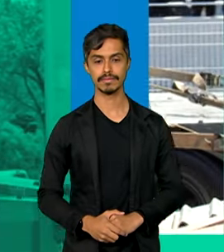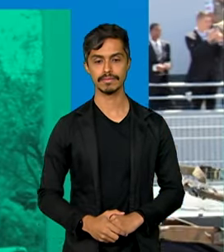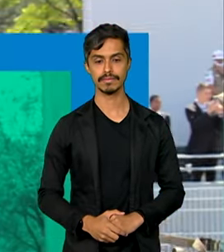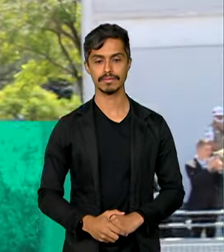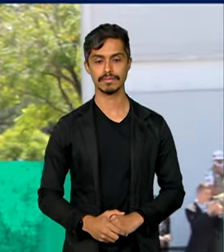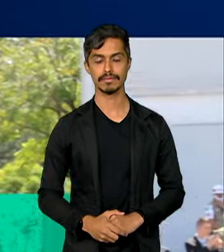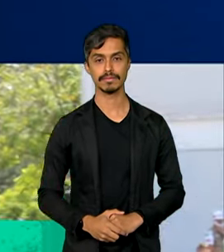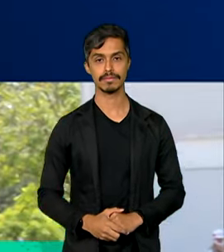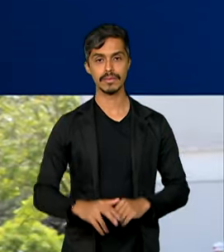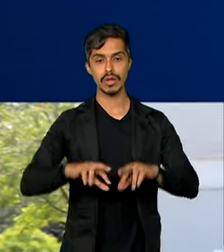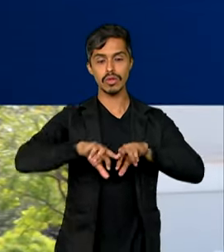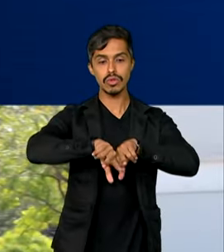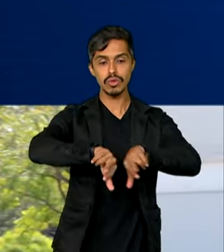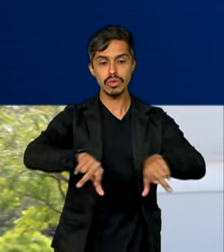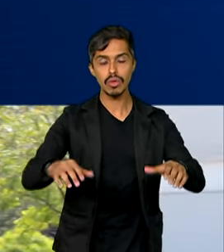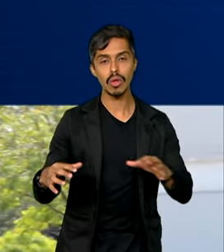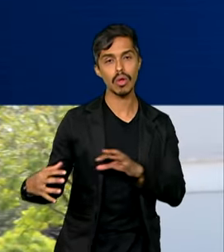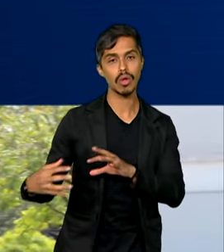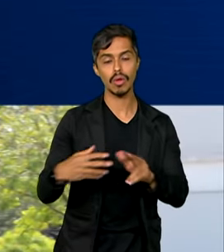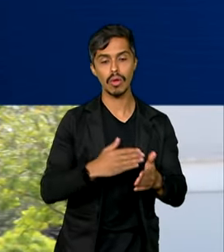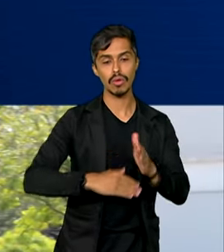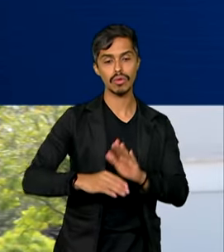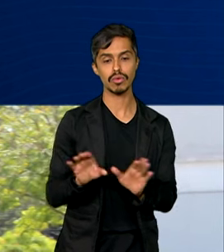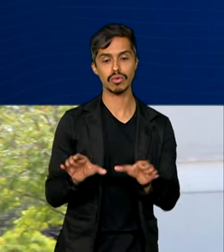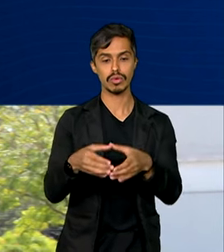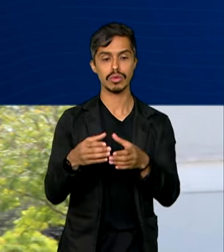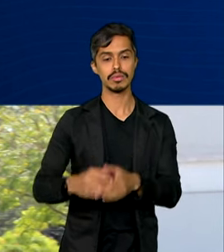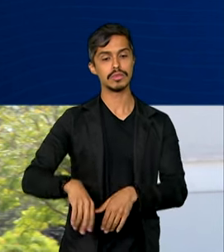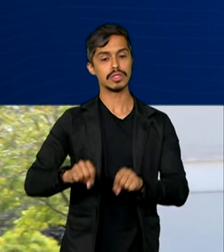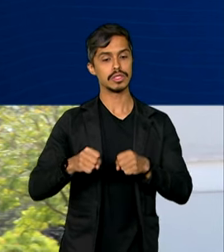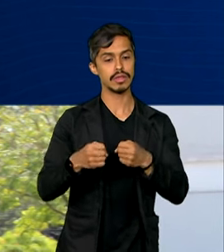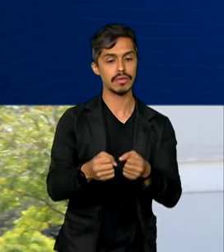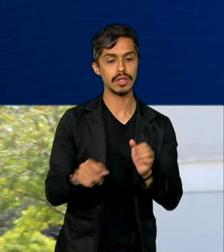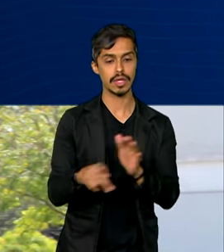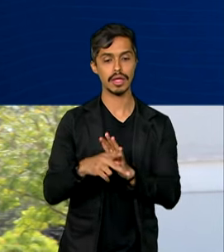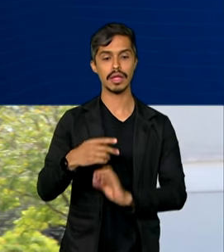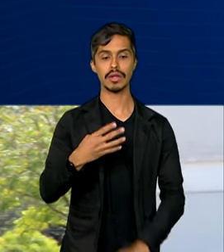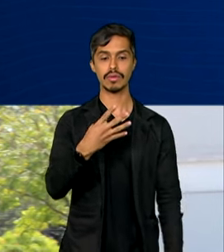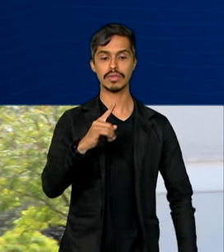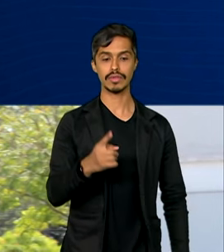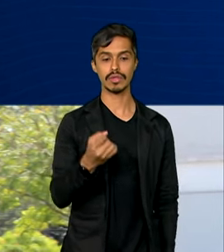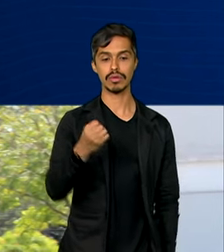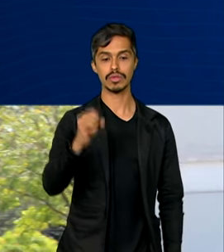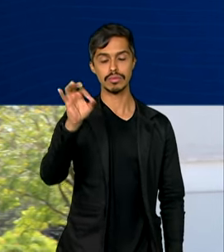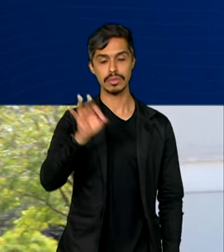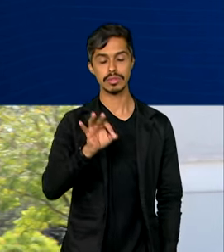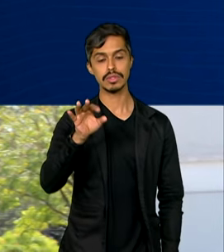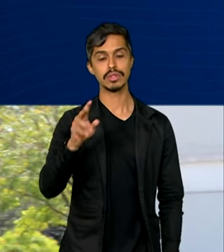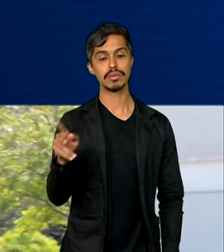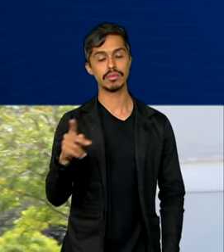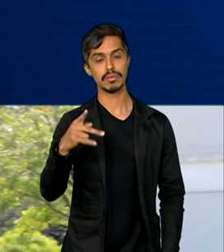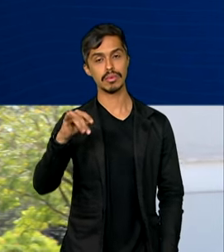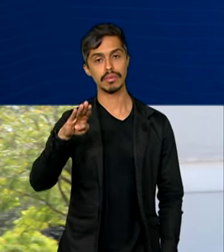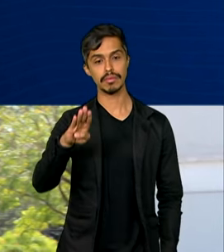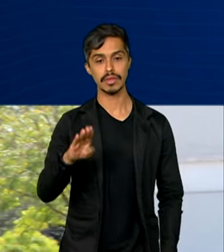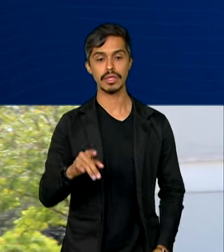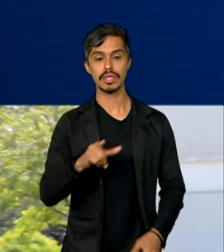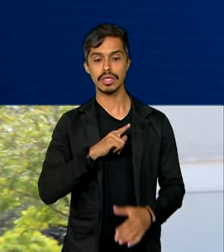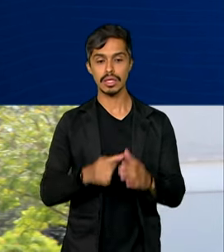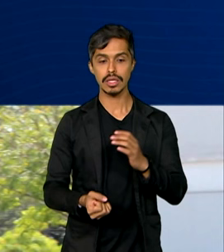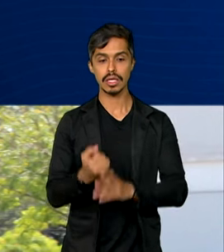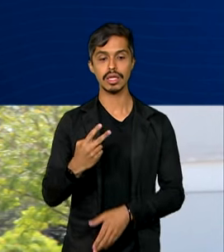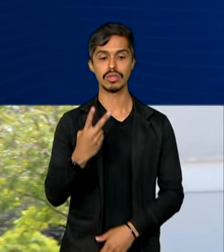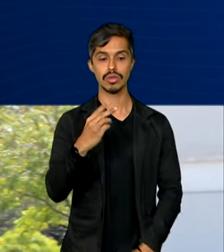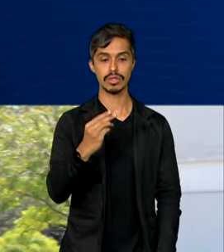Todo parque industrial de defesa nacional representa quase 4,8% do PIB e gera mais de